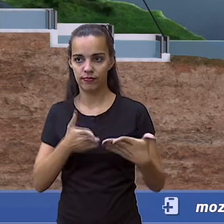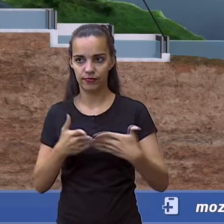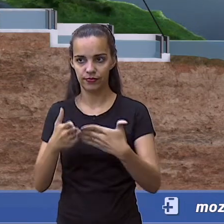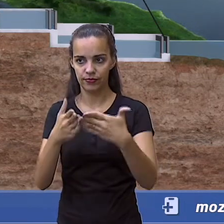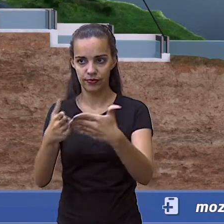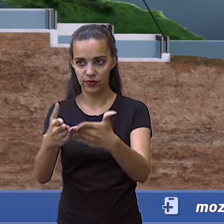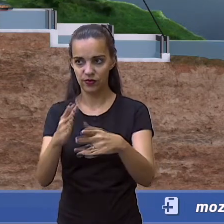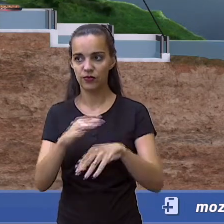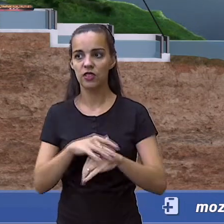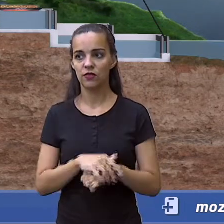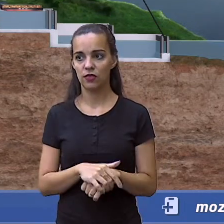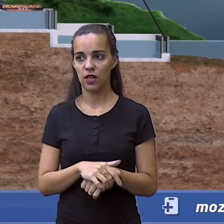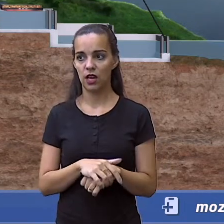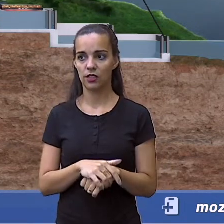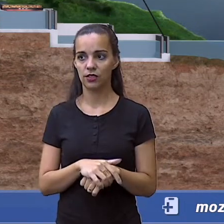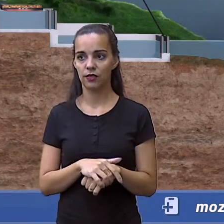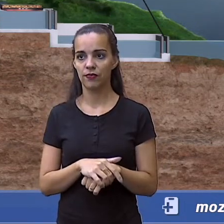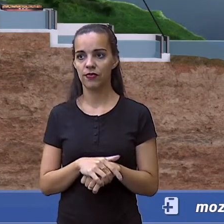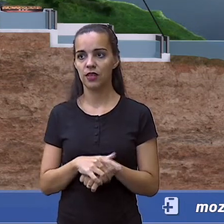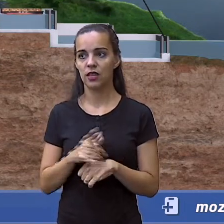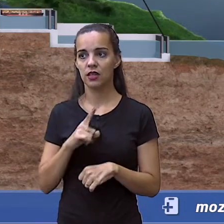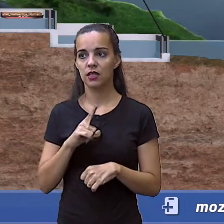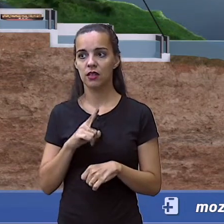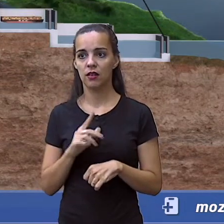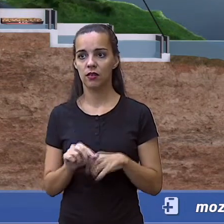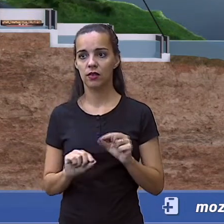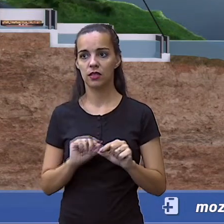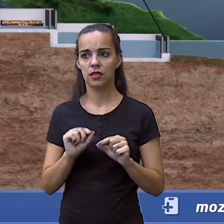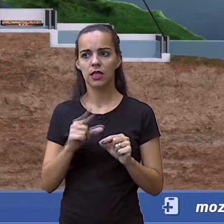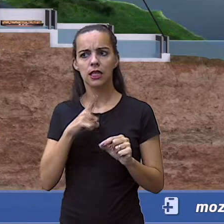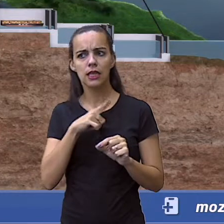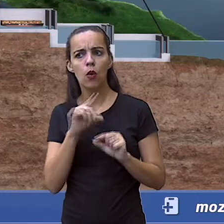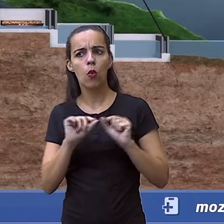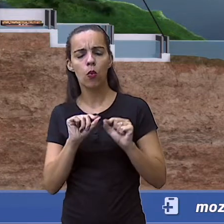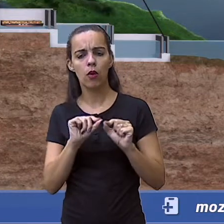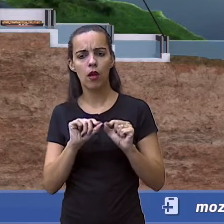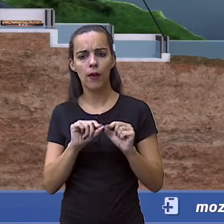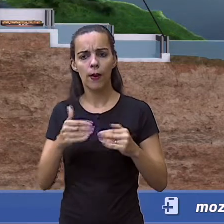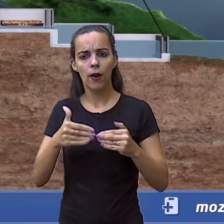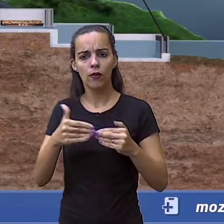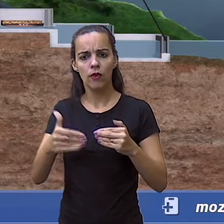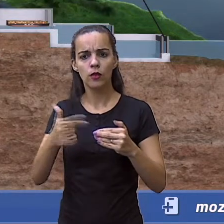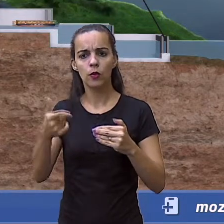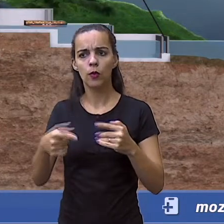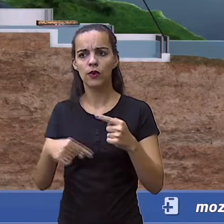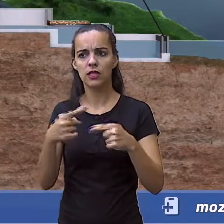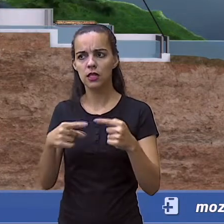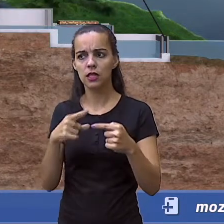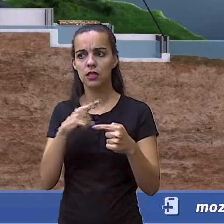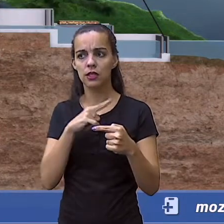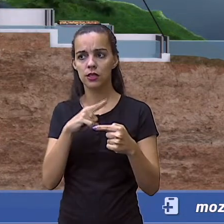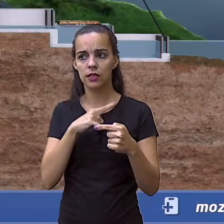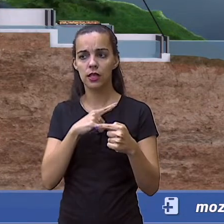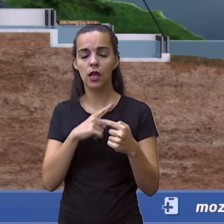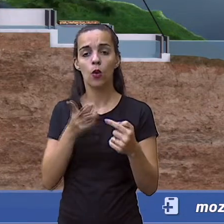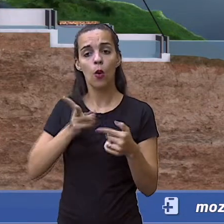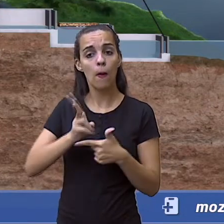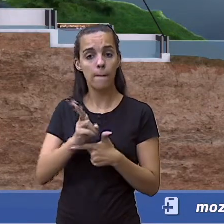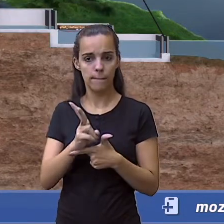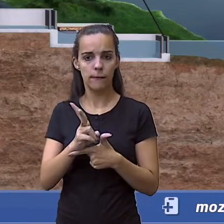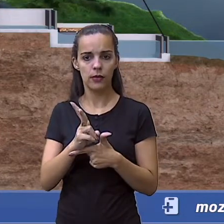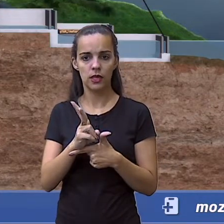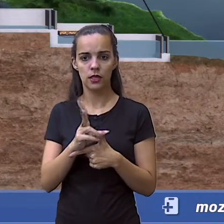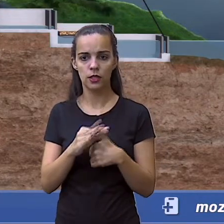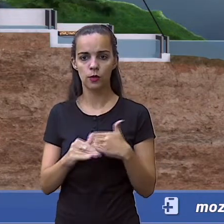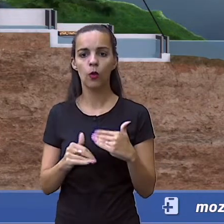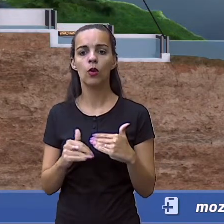funcionamento, nós vamos dar o nome de eclusas, que vai proporcionar essa